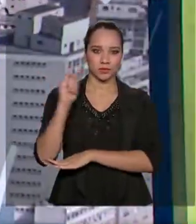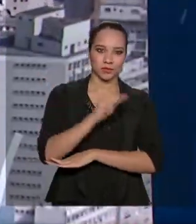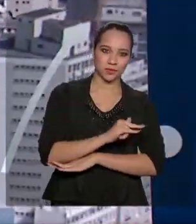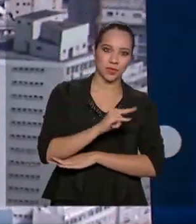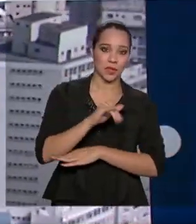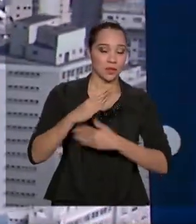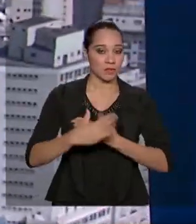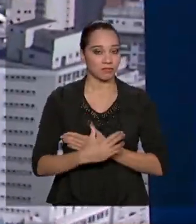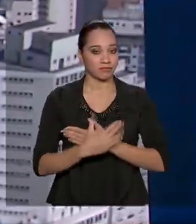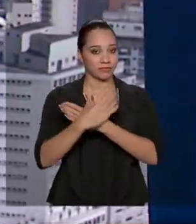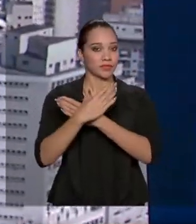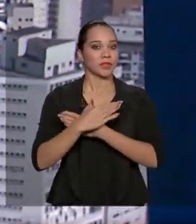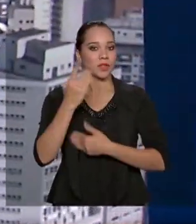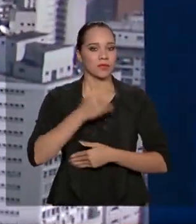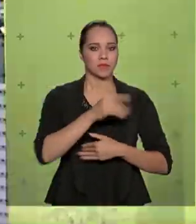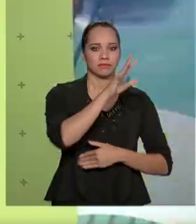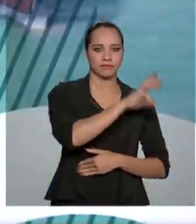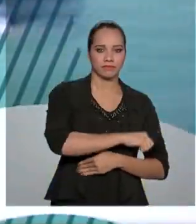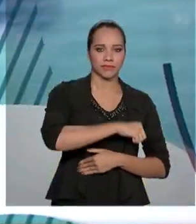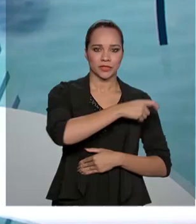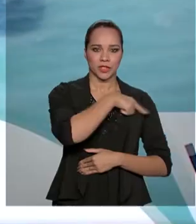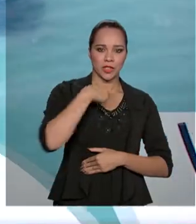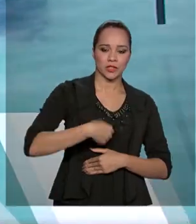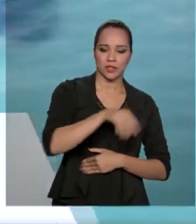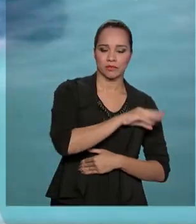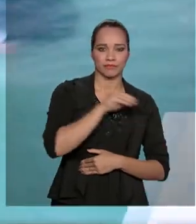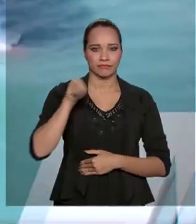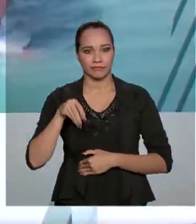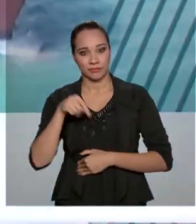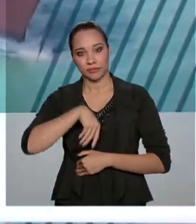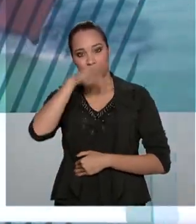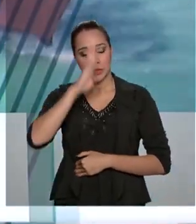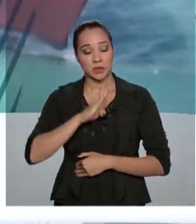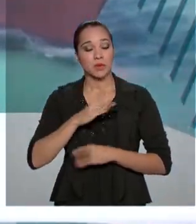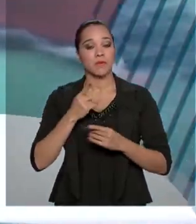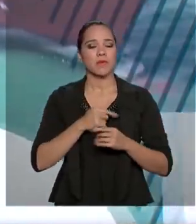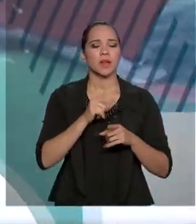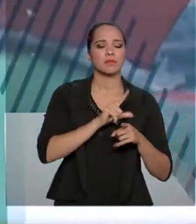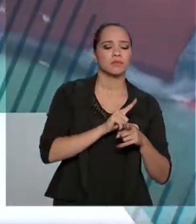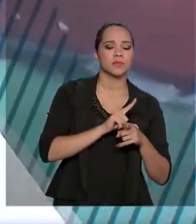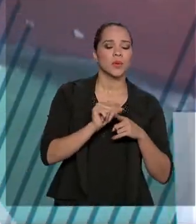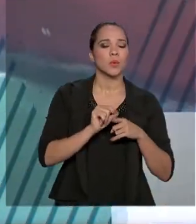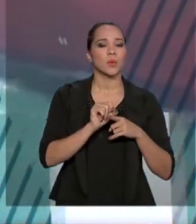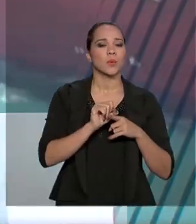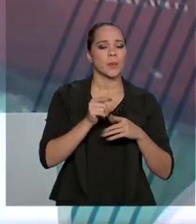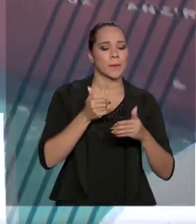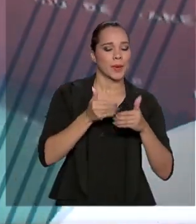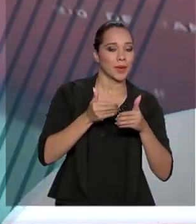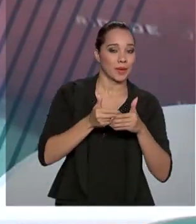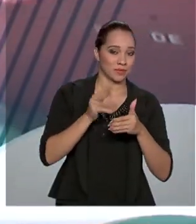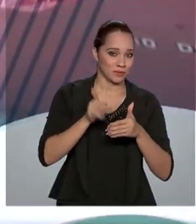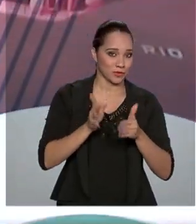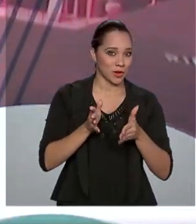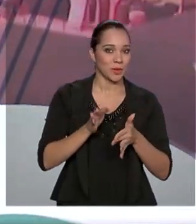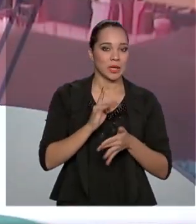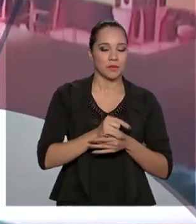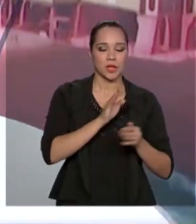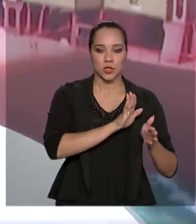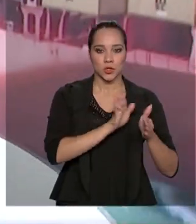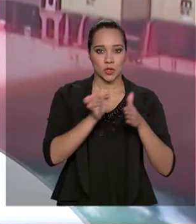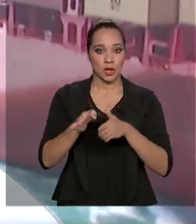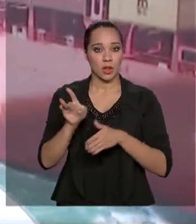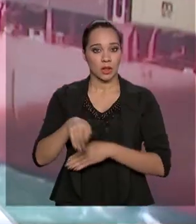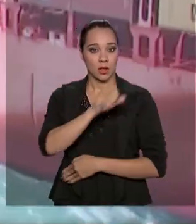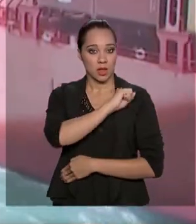Brasileira que vão repatriar os brasileiros da China devem sair de Wuhan daqui a pouco. A chegada à base aérea de Anápolis,